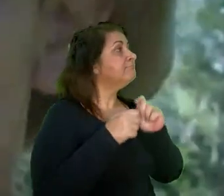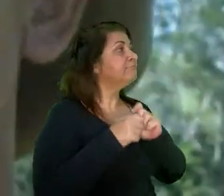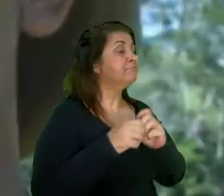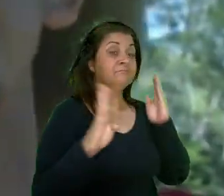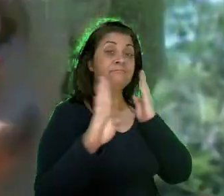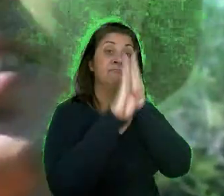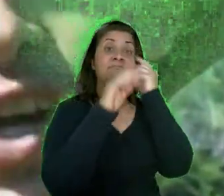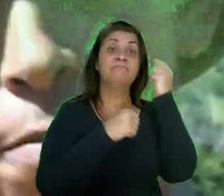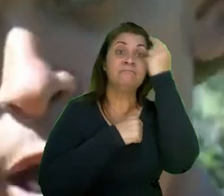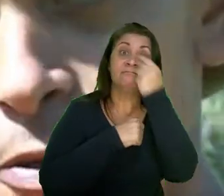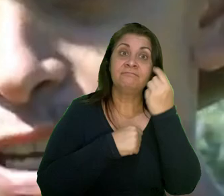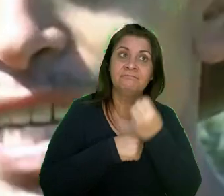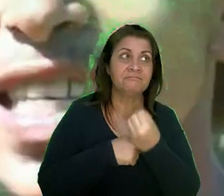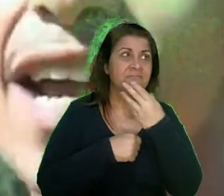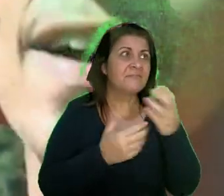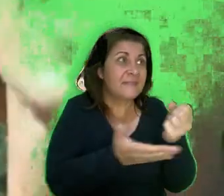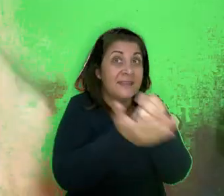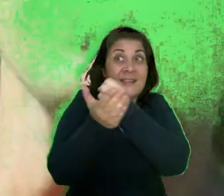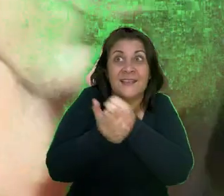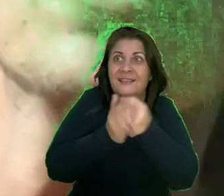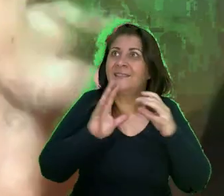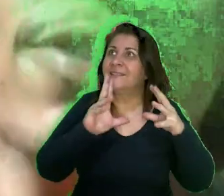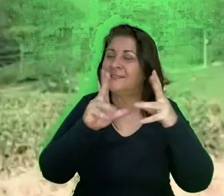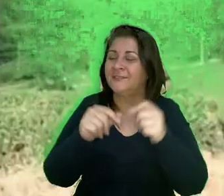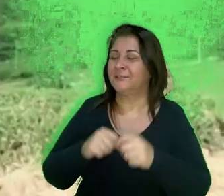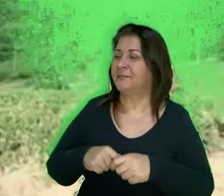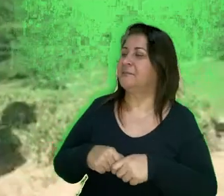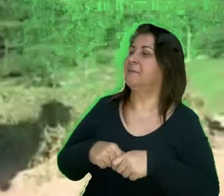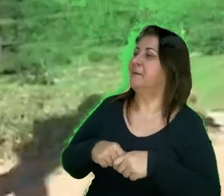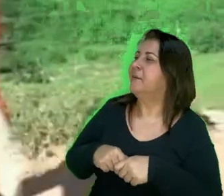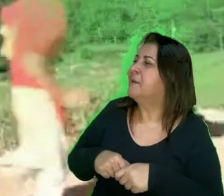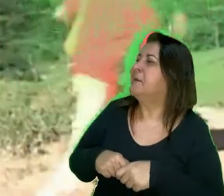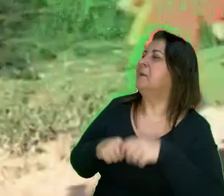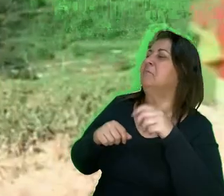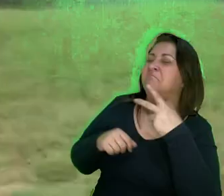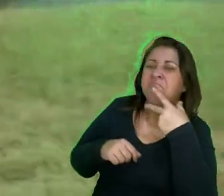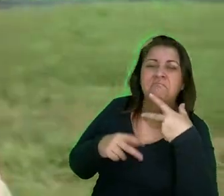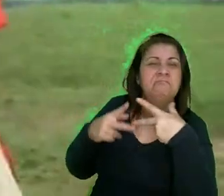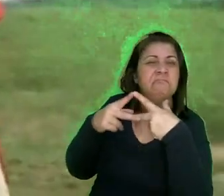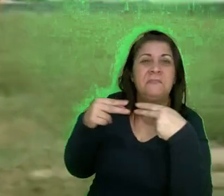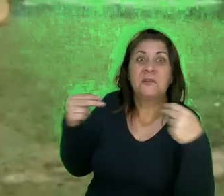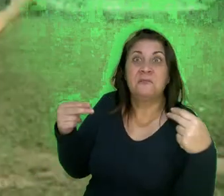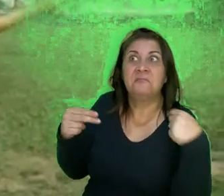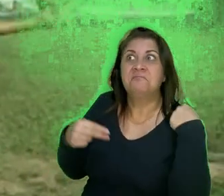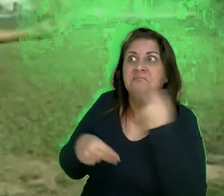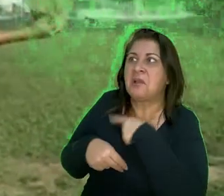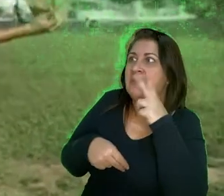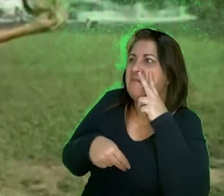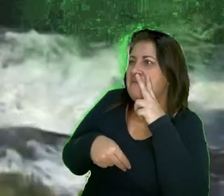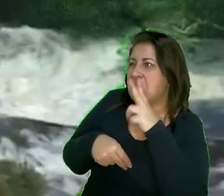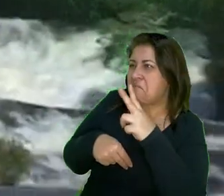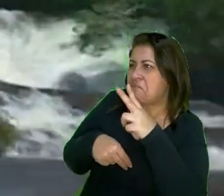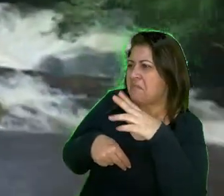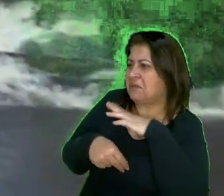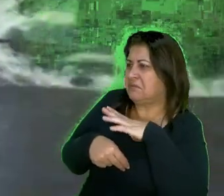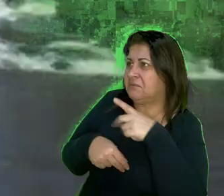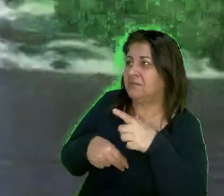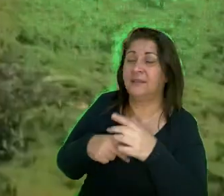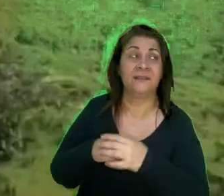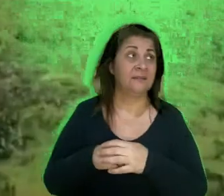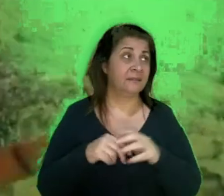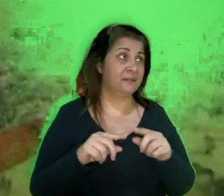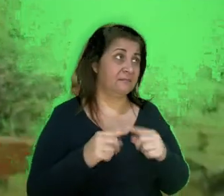Vou achar o zóio bom e servar todo mundo Oh, lindura Quanta coisa que nós não vivem na cidade, hein,